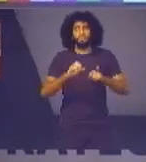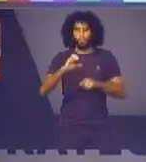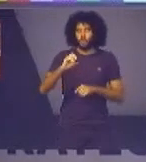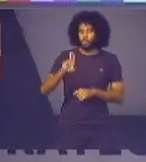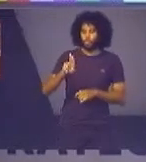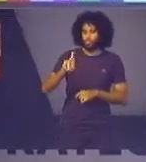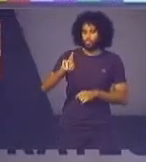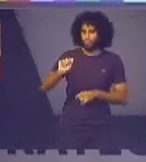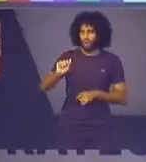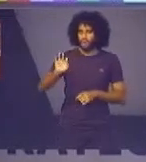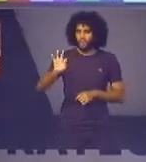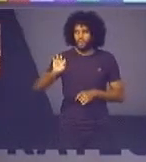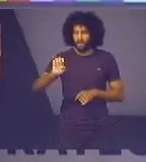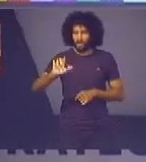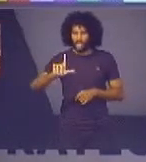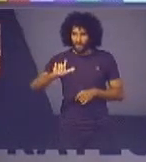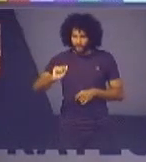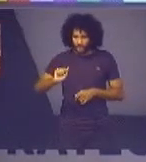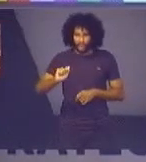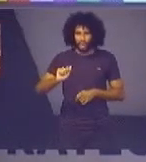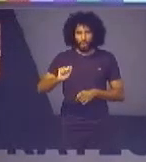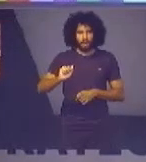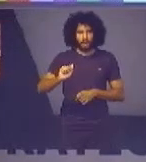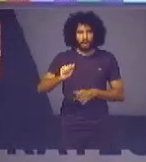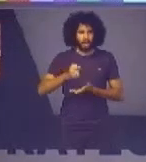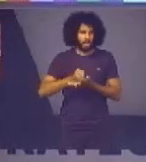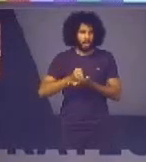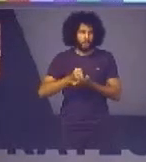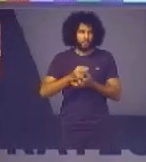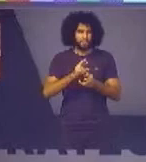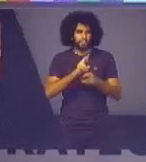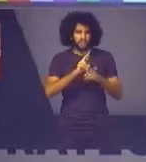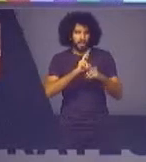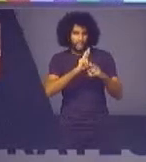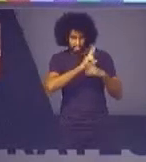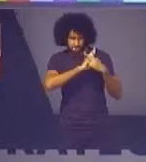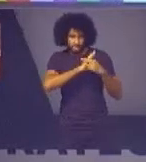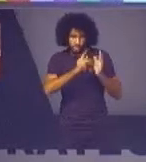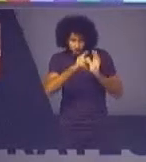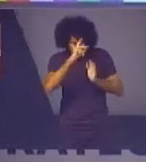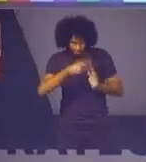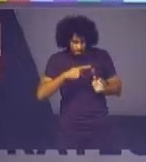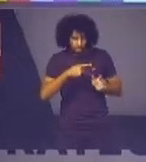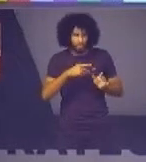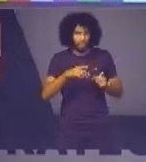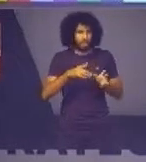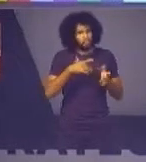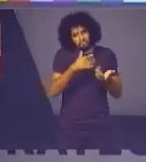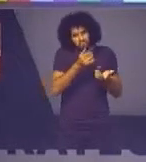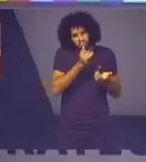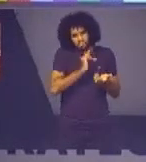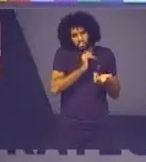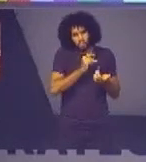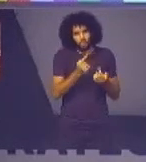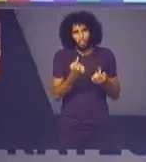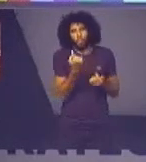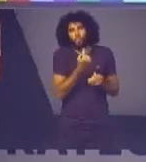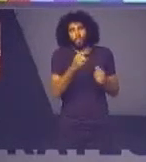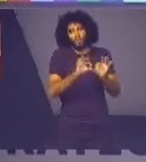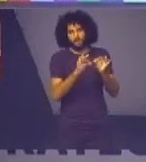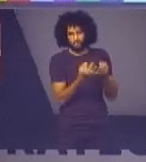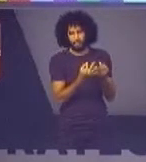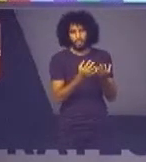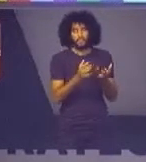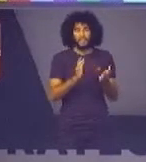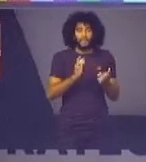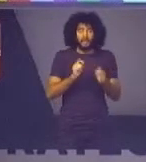então são muitos atendimentos que se prendem numa única pessoa às vezes ou numa única família foram feitas mais de